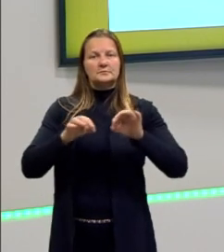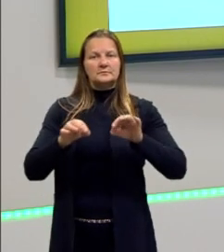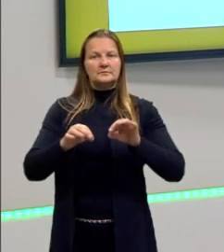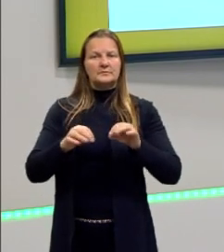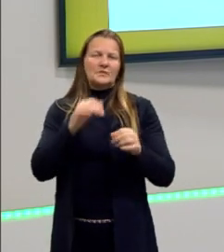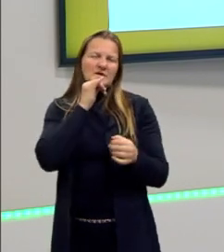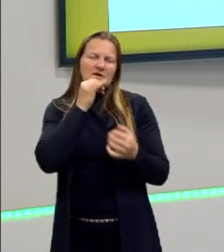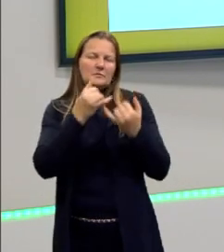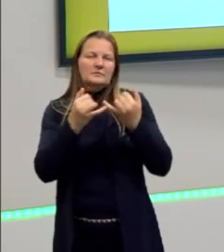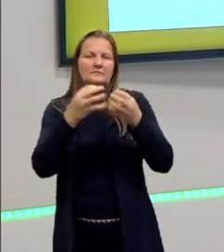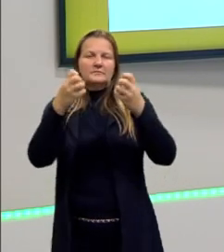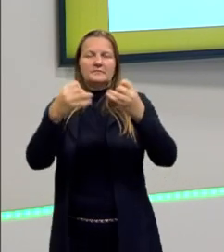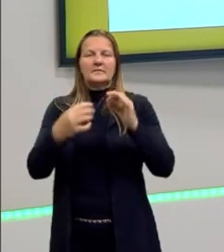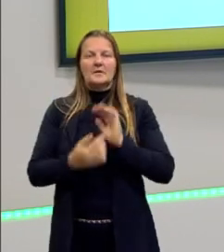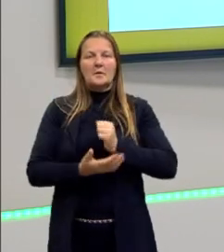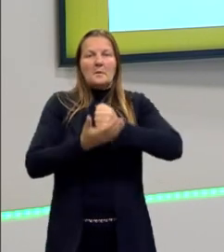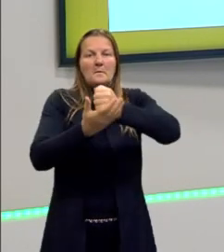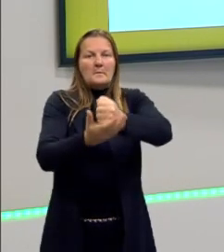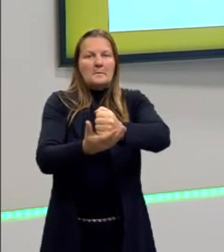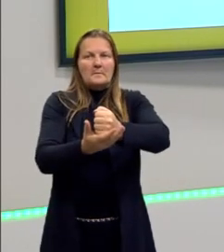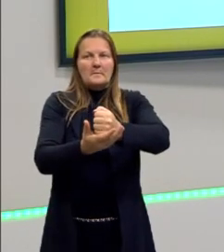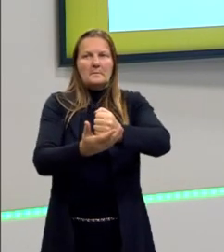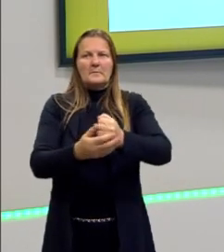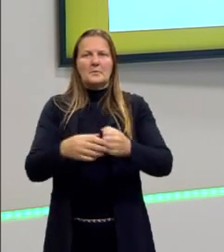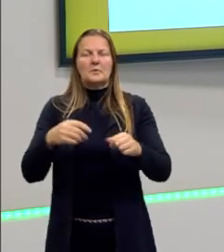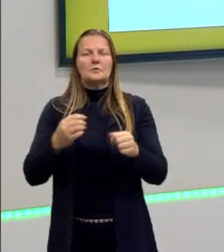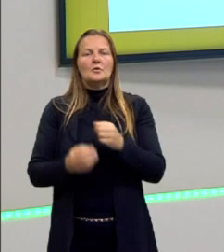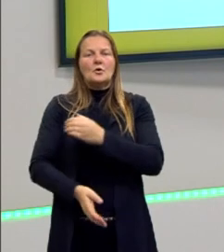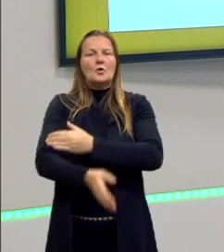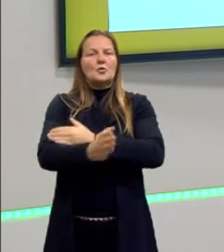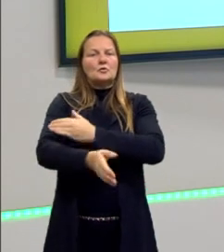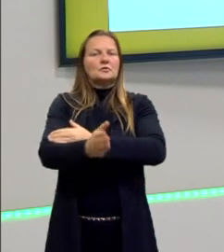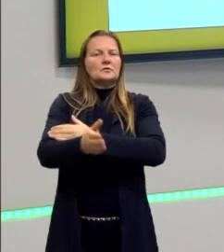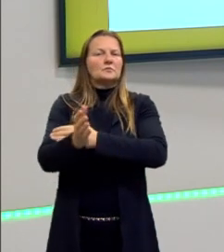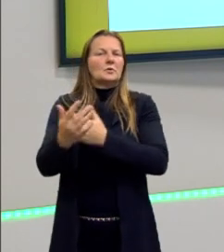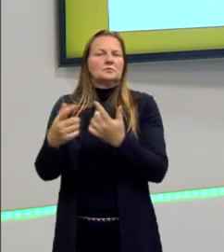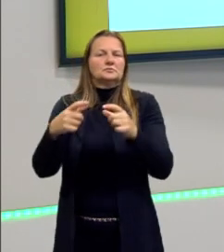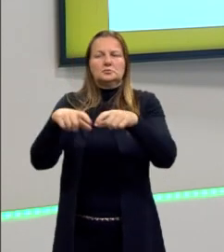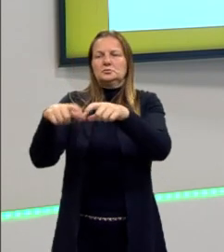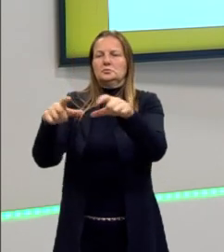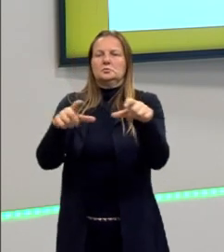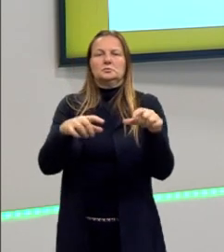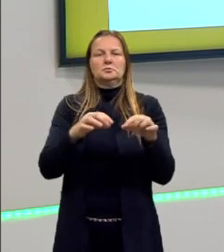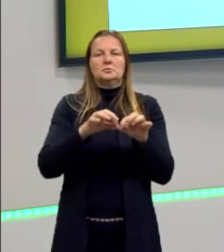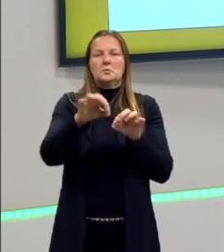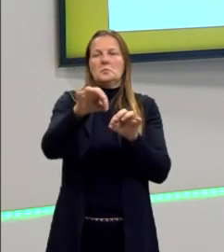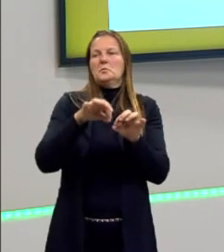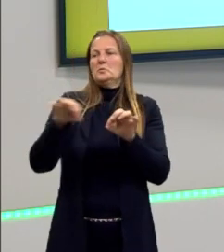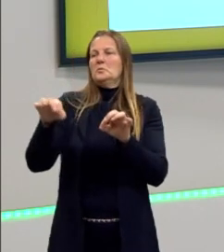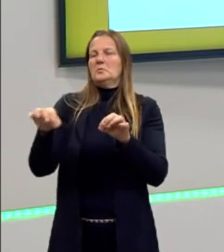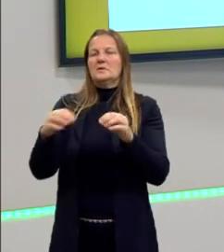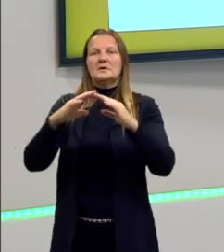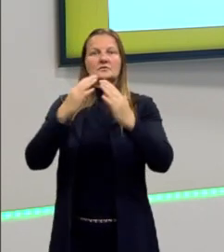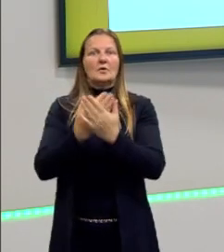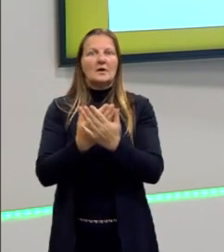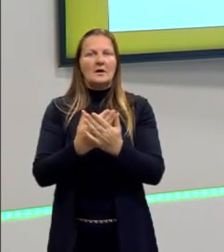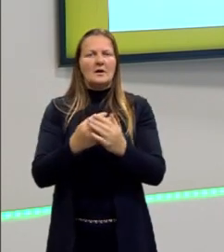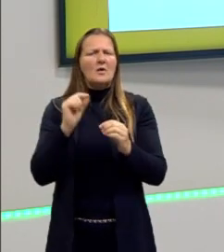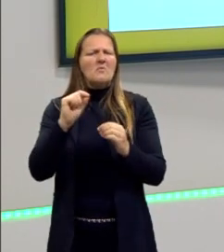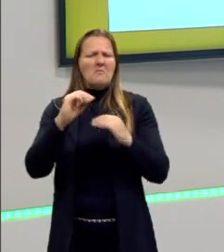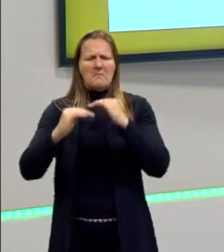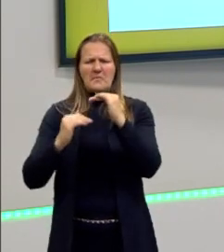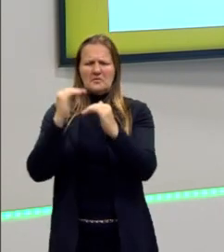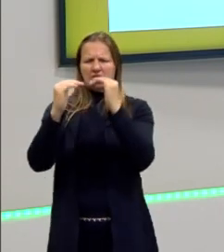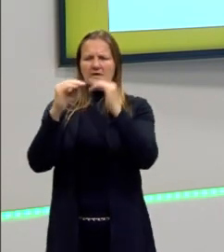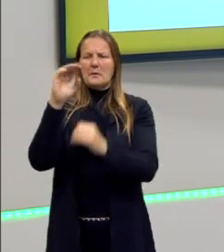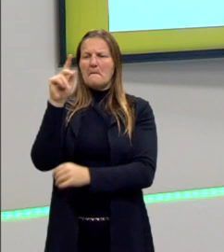que vai auxiliar no transporte dos alunos para as escolas. Esse processo, que processo?